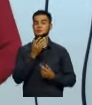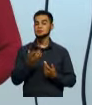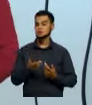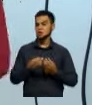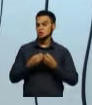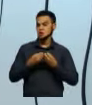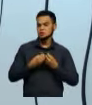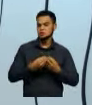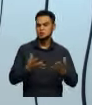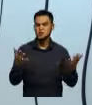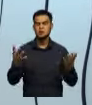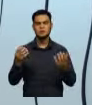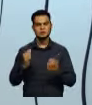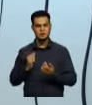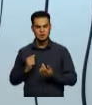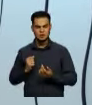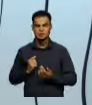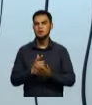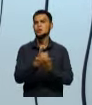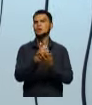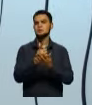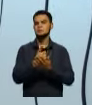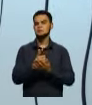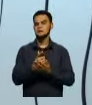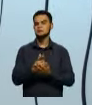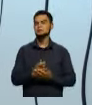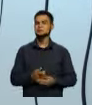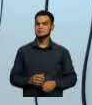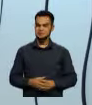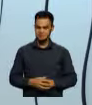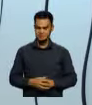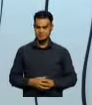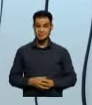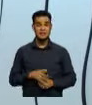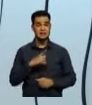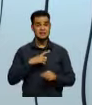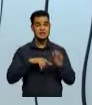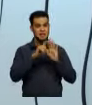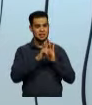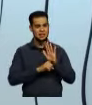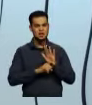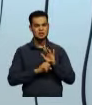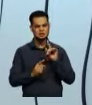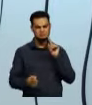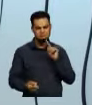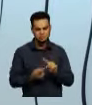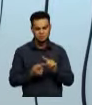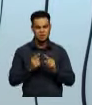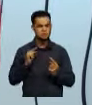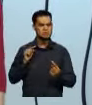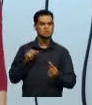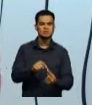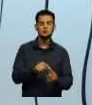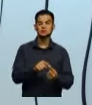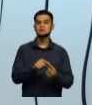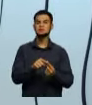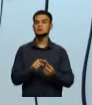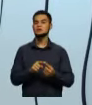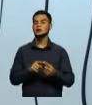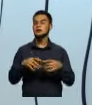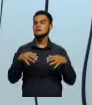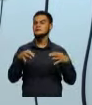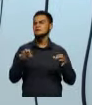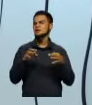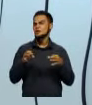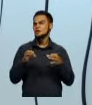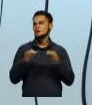compre. Possuem textos curtos e objetivos. Normalmente, são impressos em folhas avulsas,